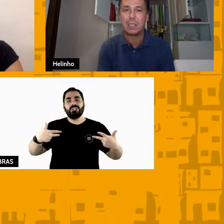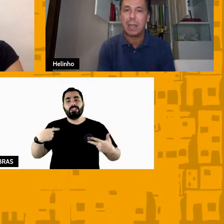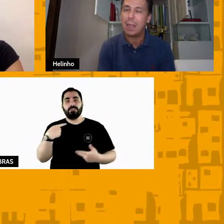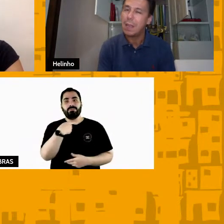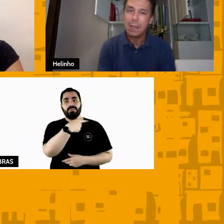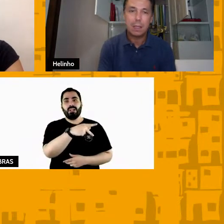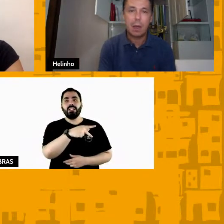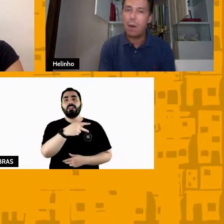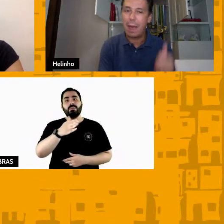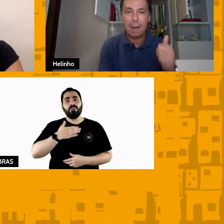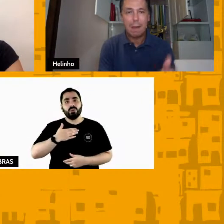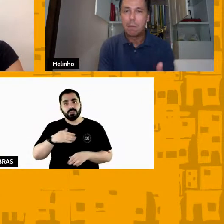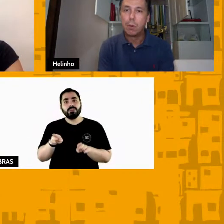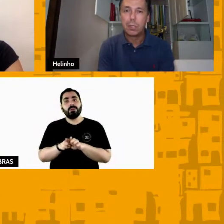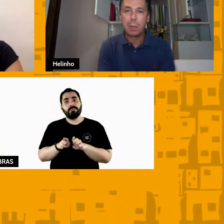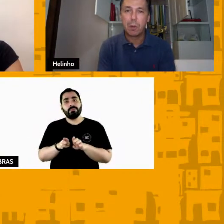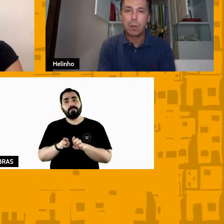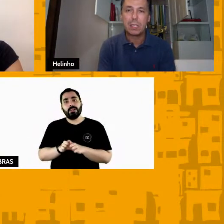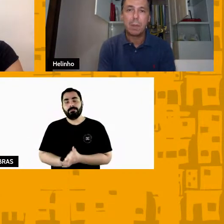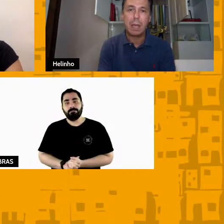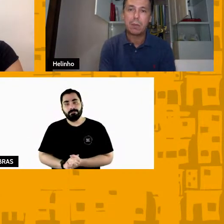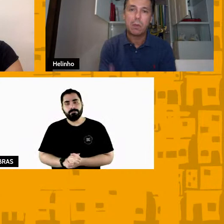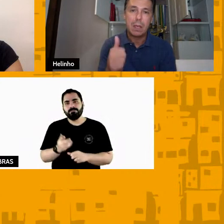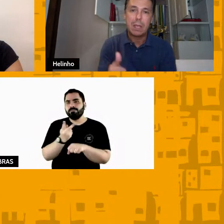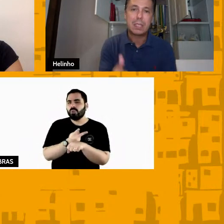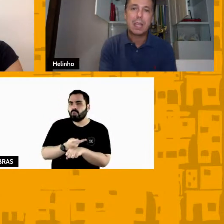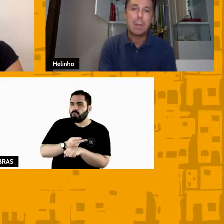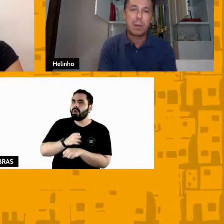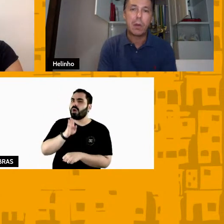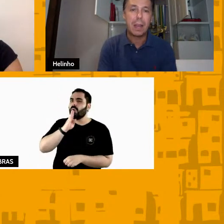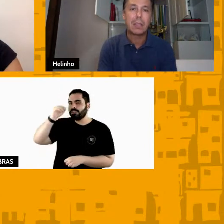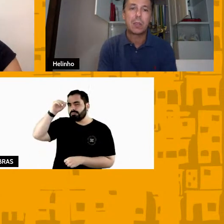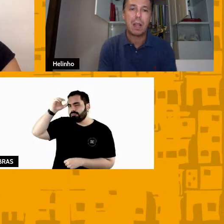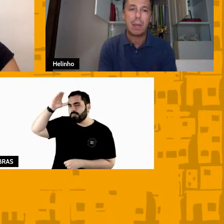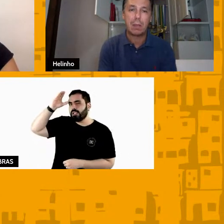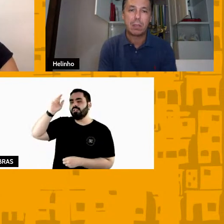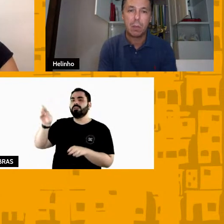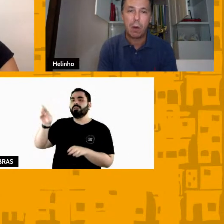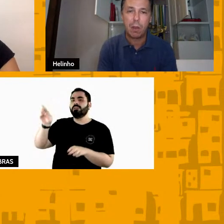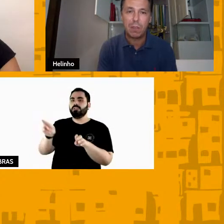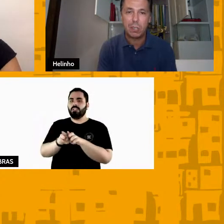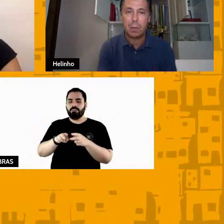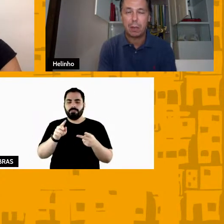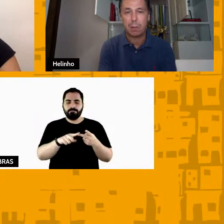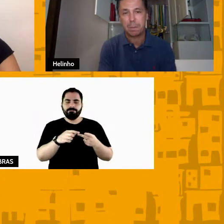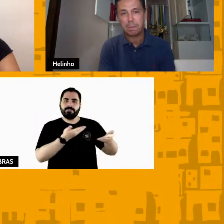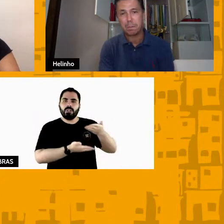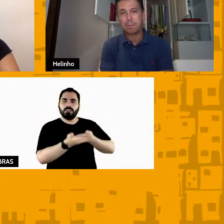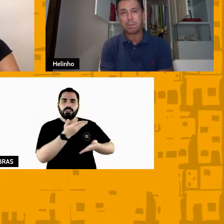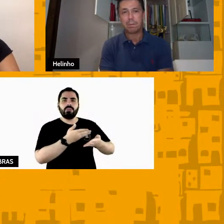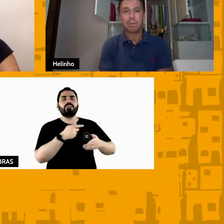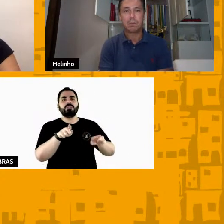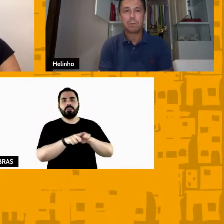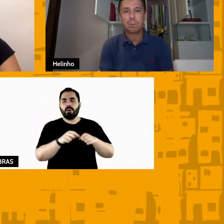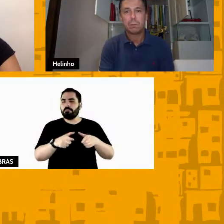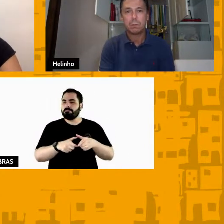comum que vocês têm então é busca por conhecimento e saiba que o relacionamento é o maior investimento